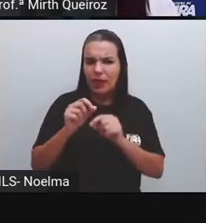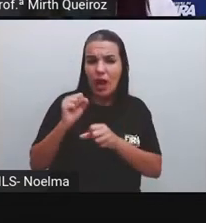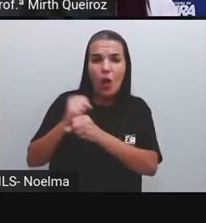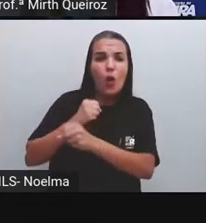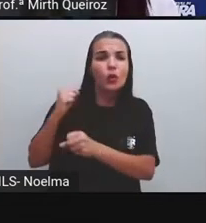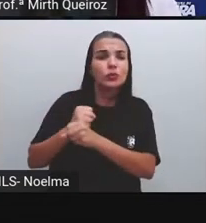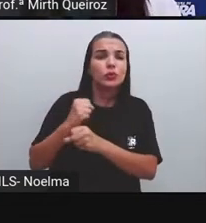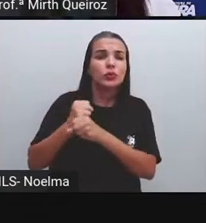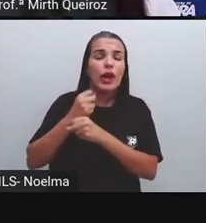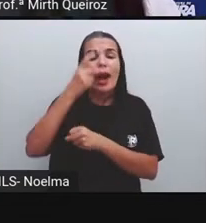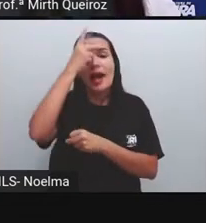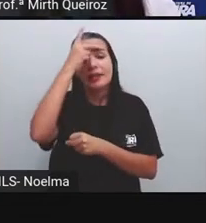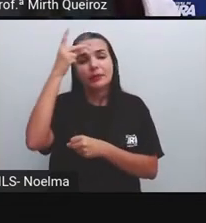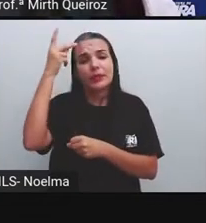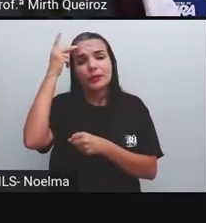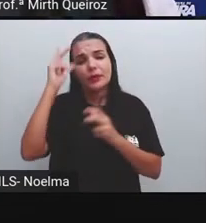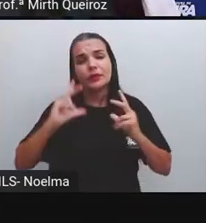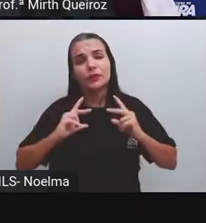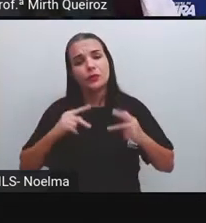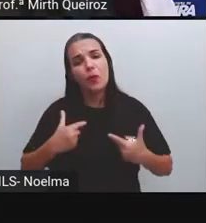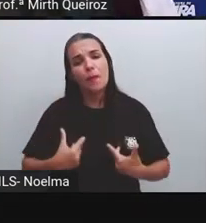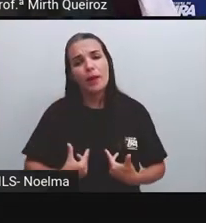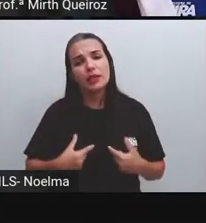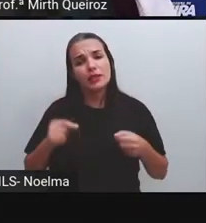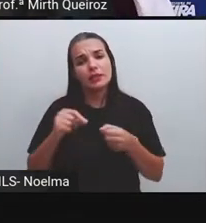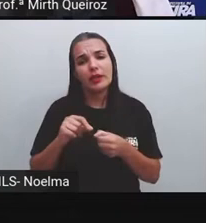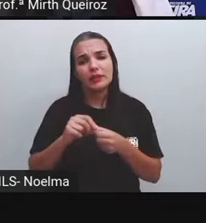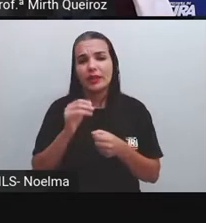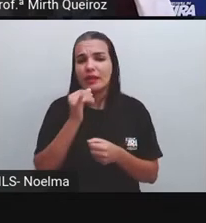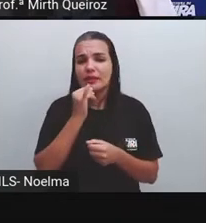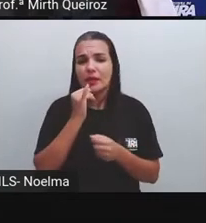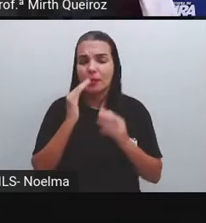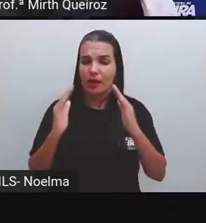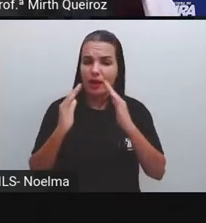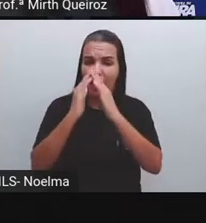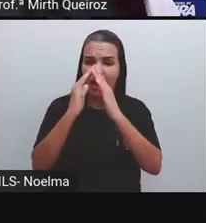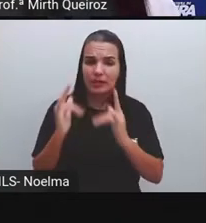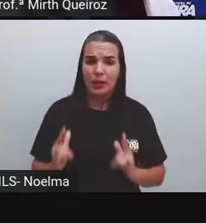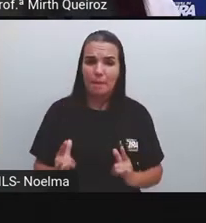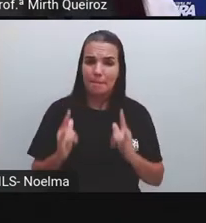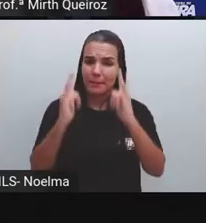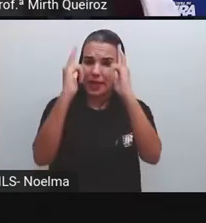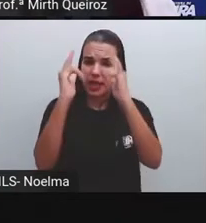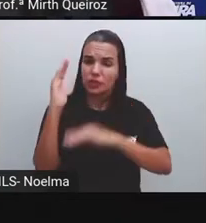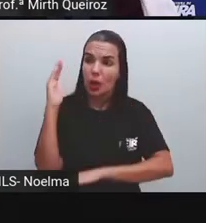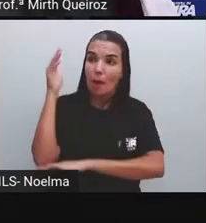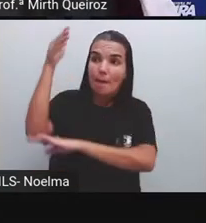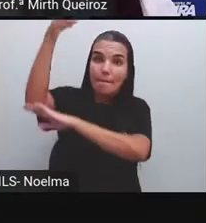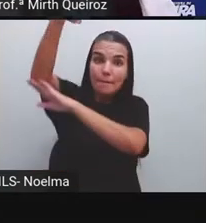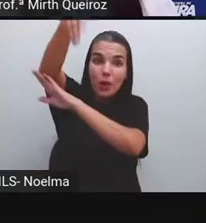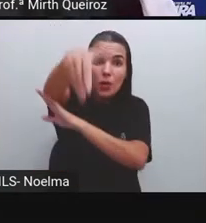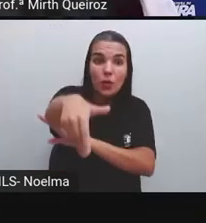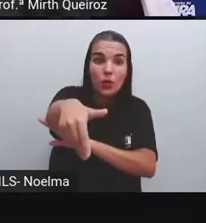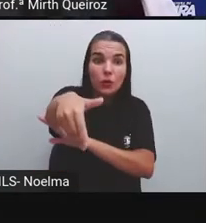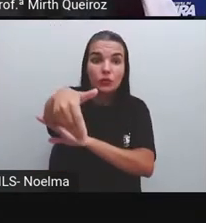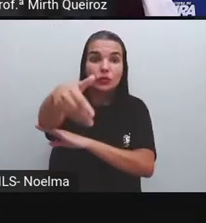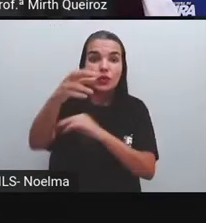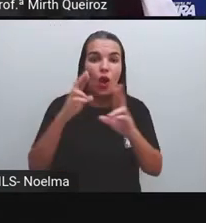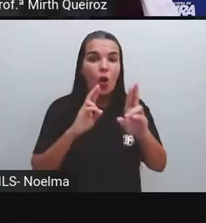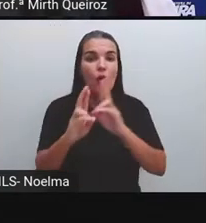construídos pelo ser humano. Como, por exemplo, as casas, os prédios, as pontes,